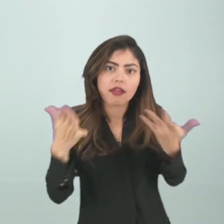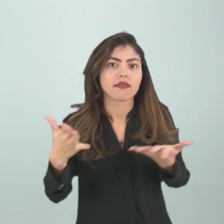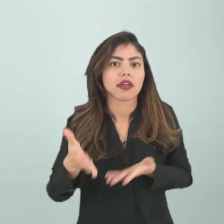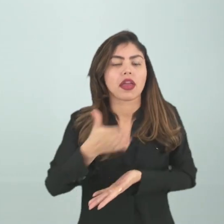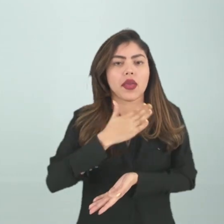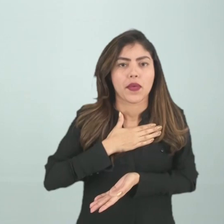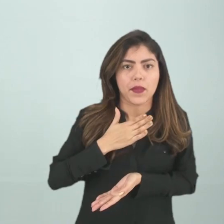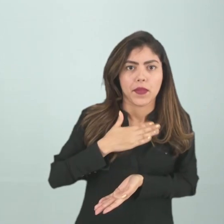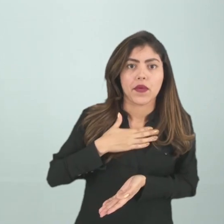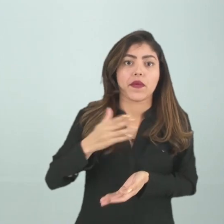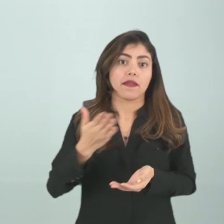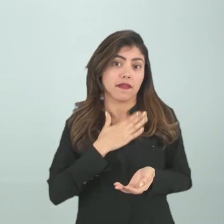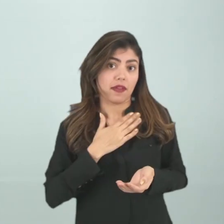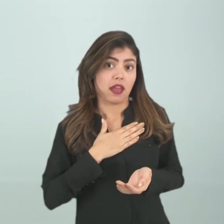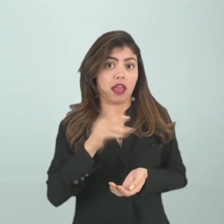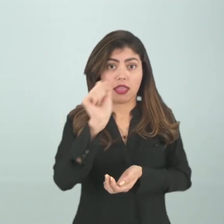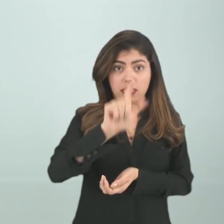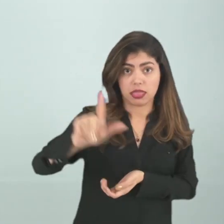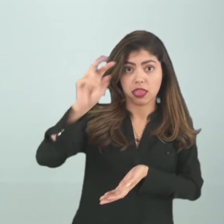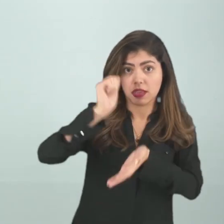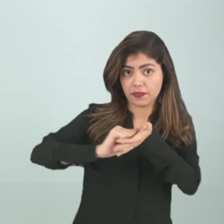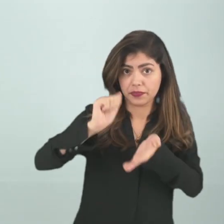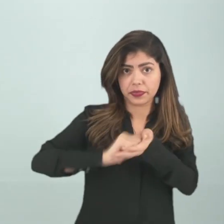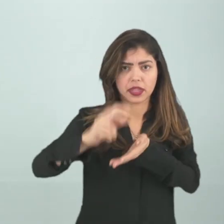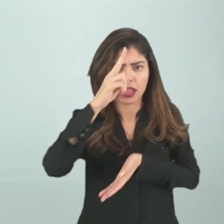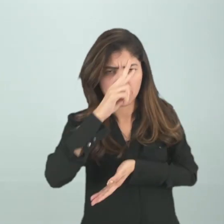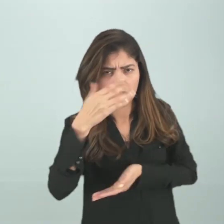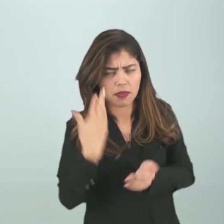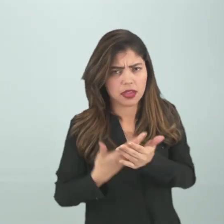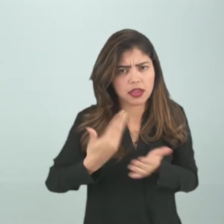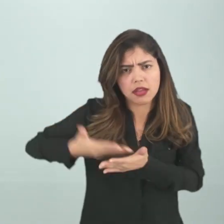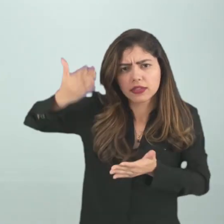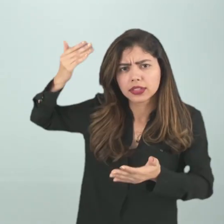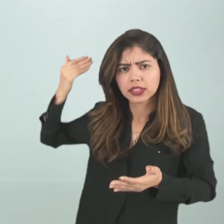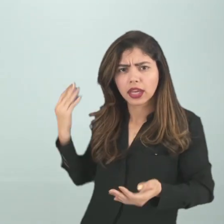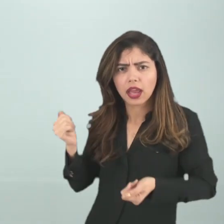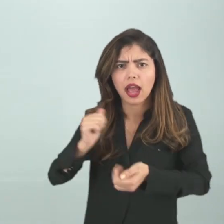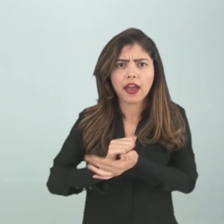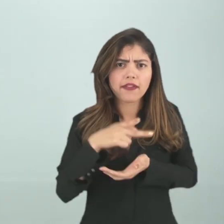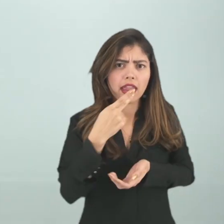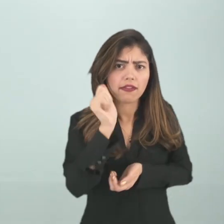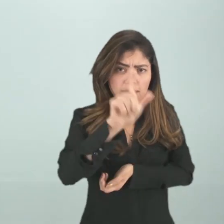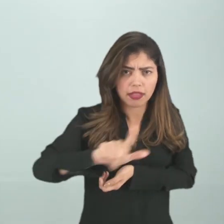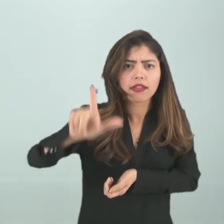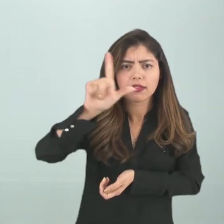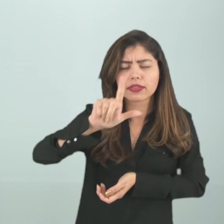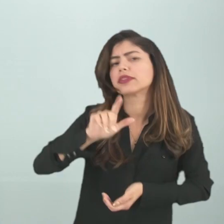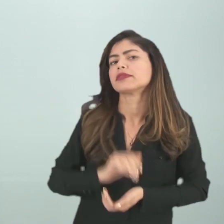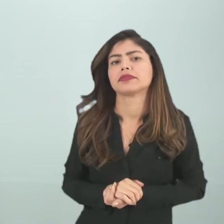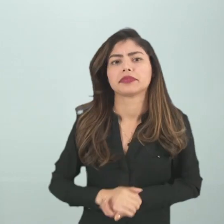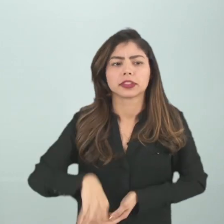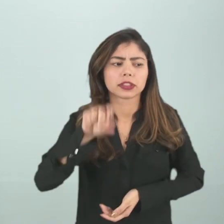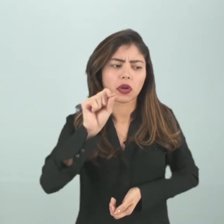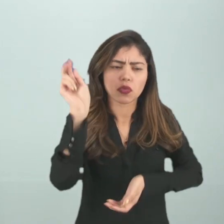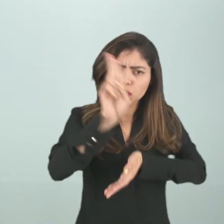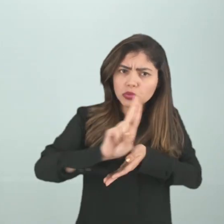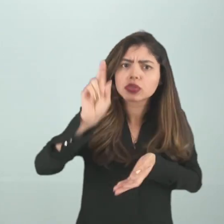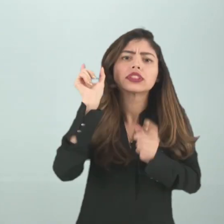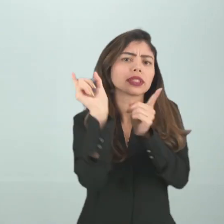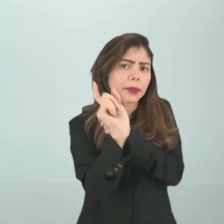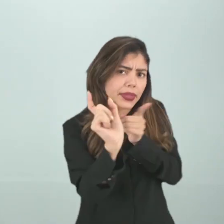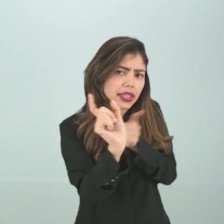memória literária. Lembra lá da aula anterior quando nós falávamos de literatura, que é o uso da